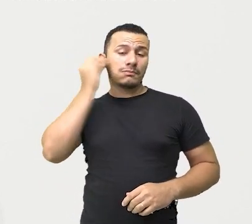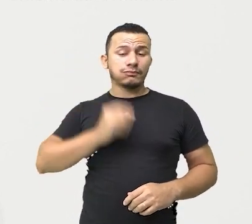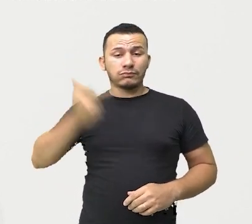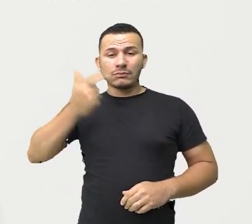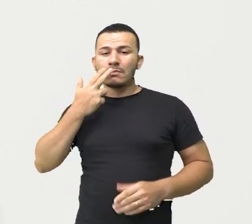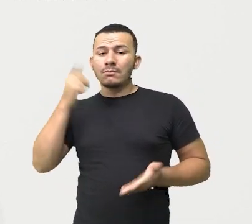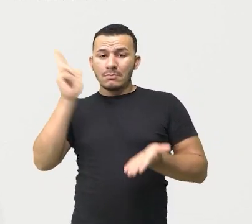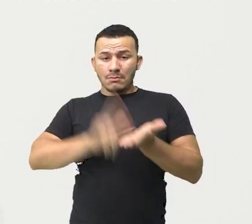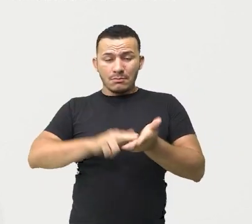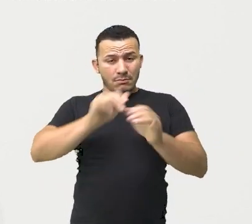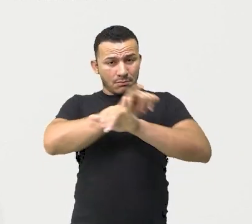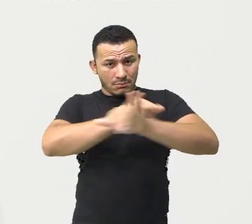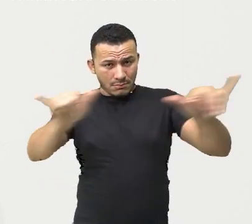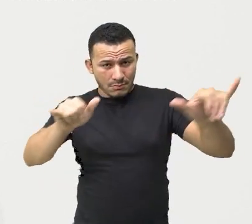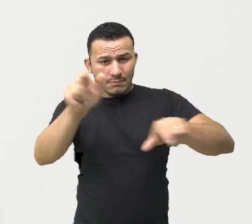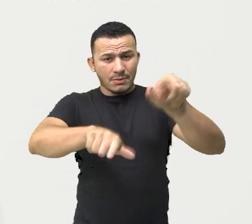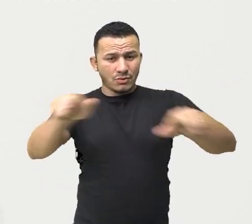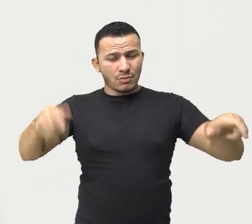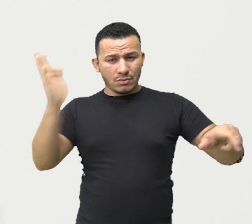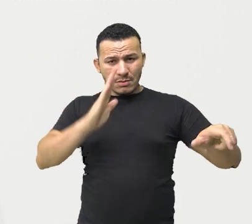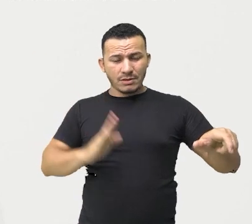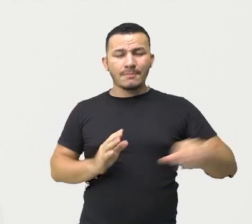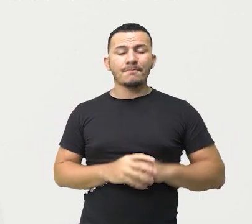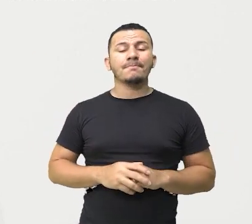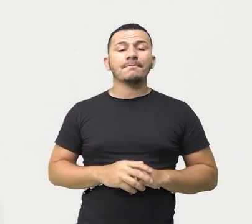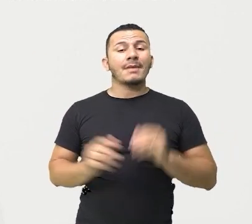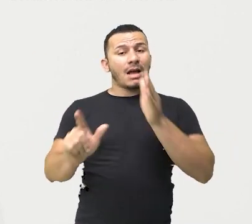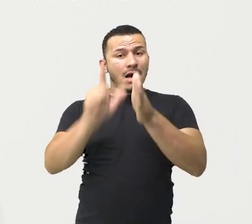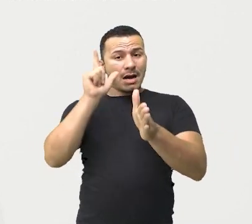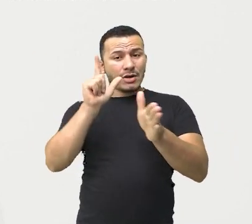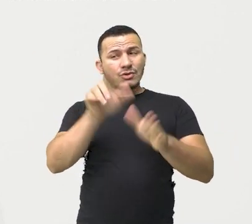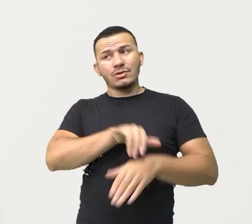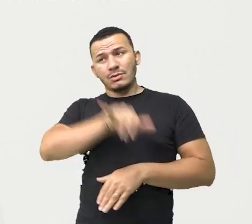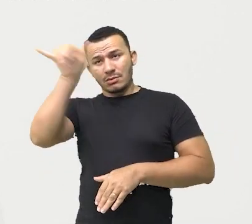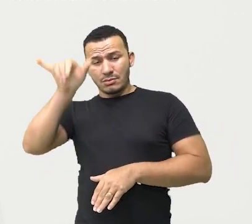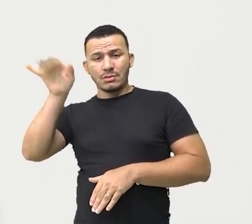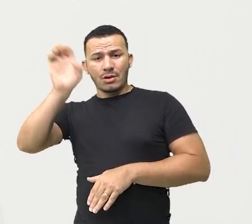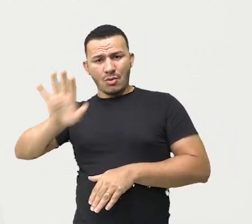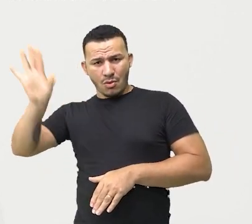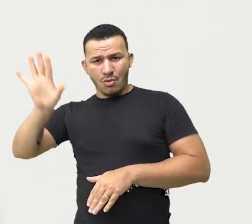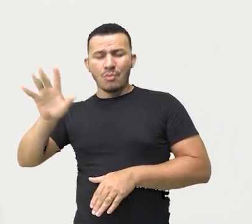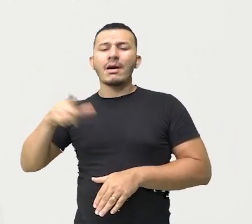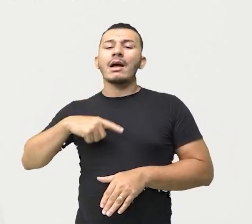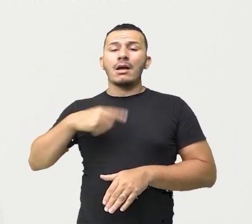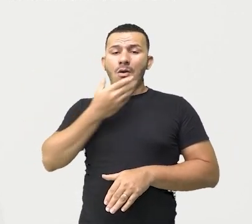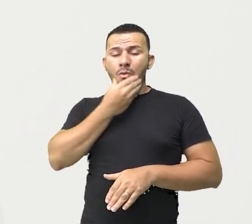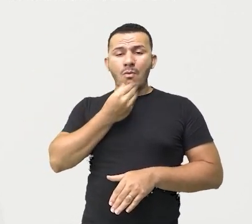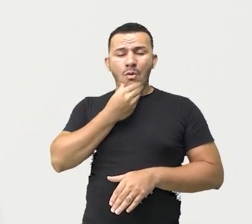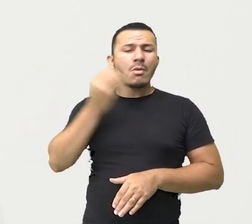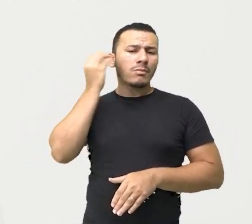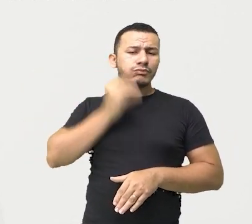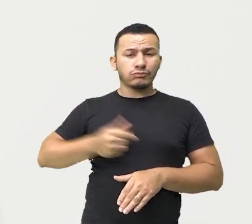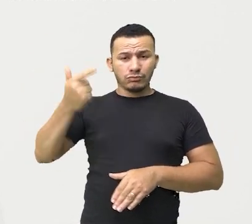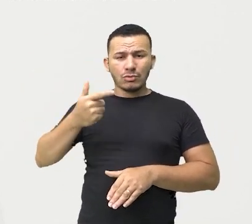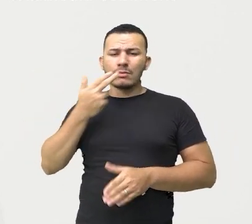de Dom Pedro II aos brasileiros. Antes de voltar à Europa, Dom Pedro II escreveu uma carta aos